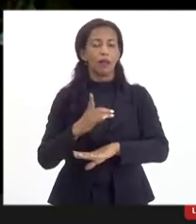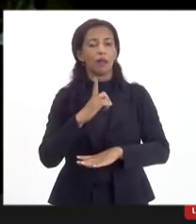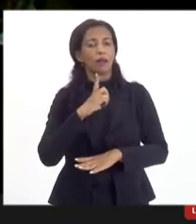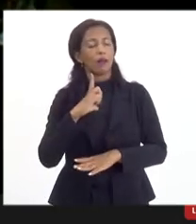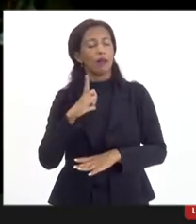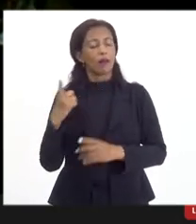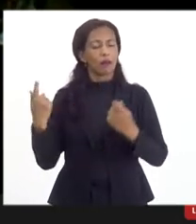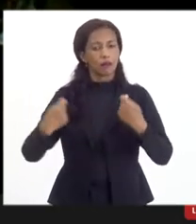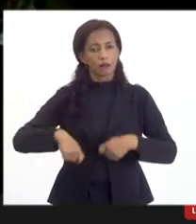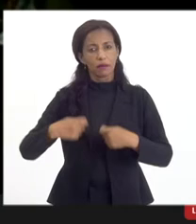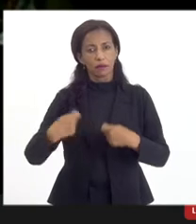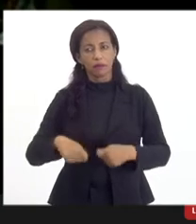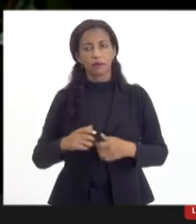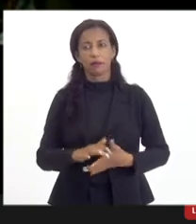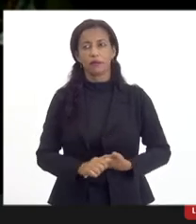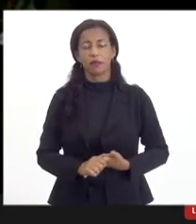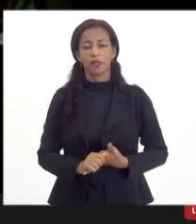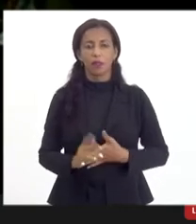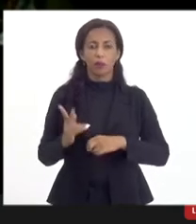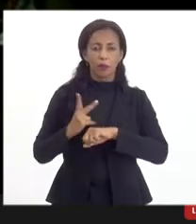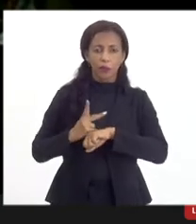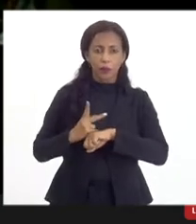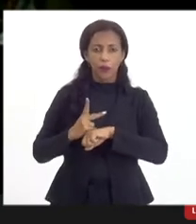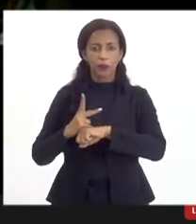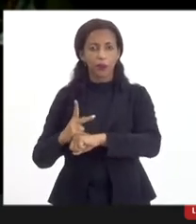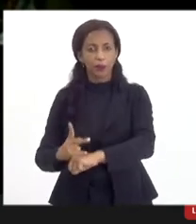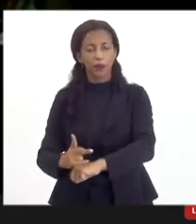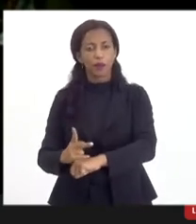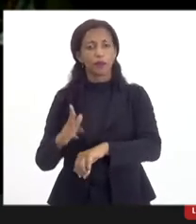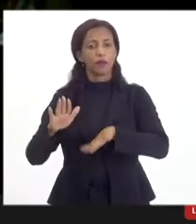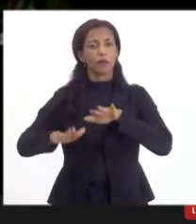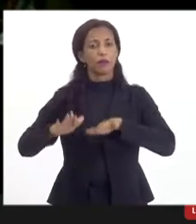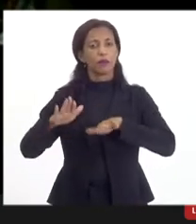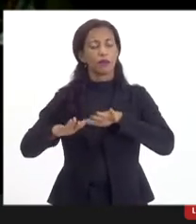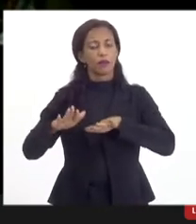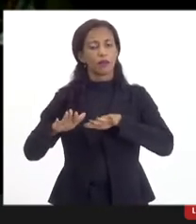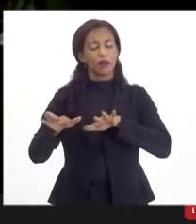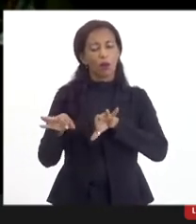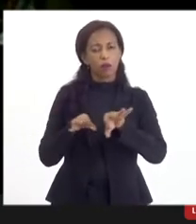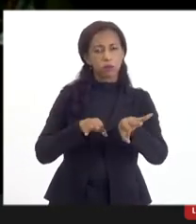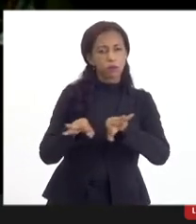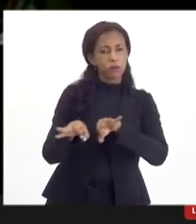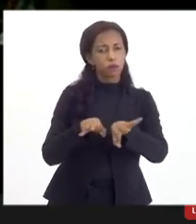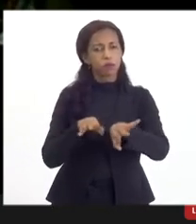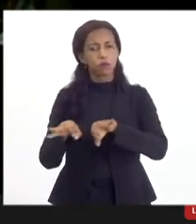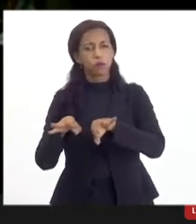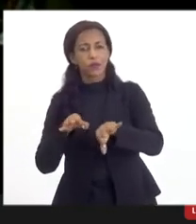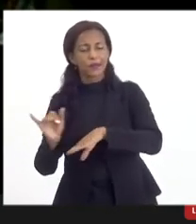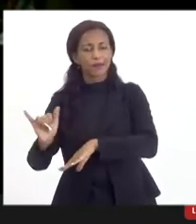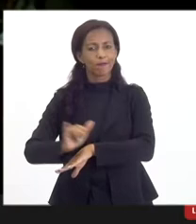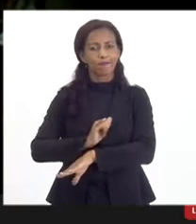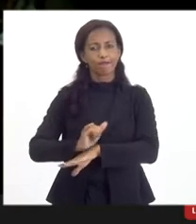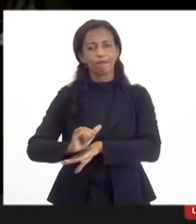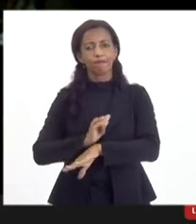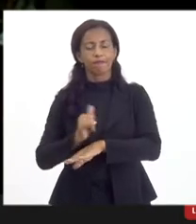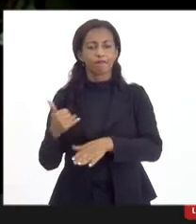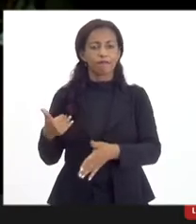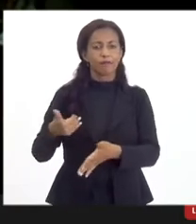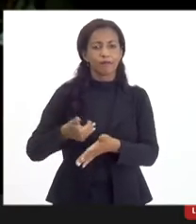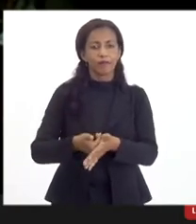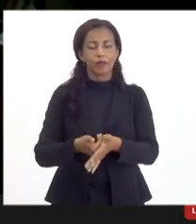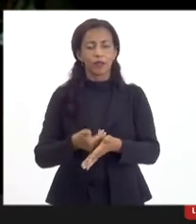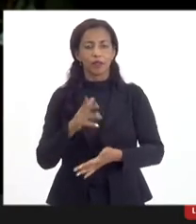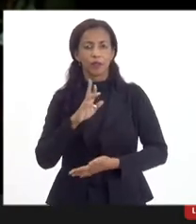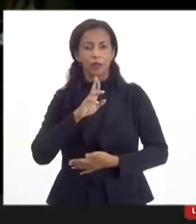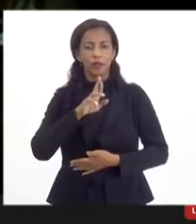buscar, né? E talvez seja um mecanismo de se chegar a algum